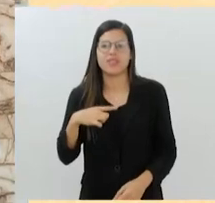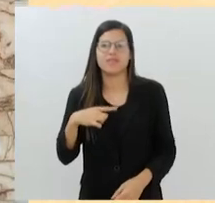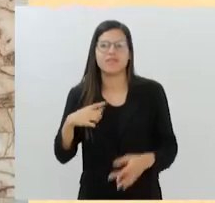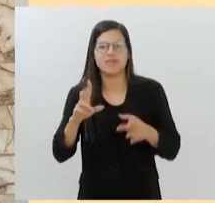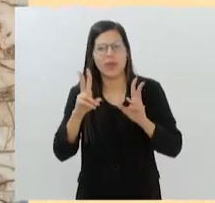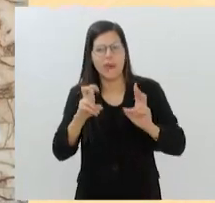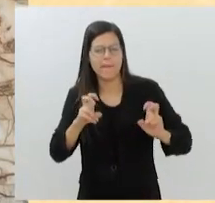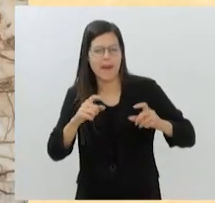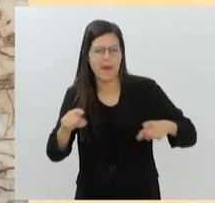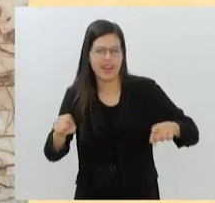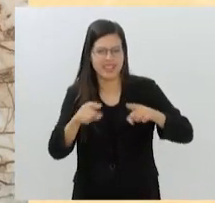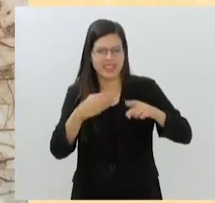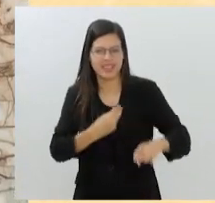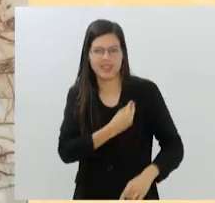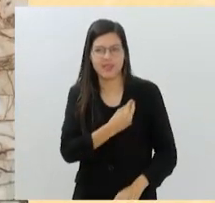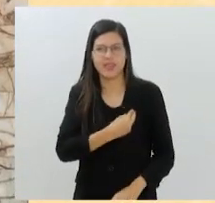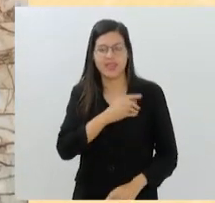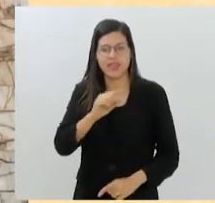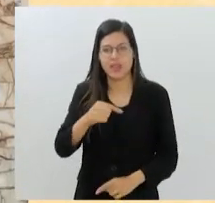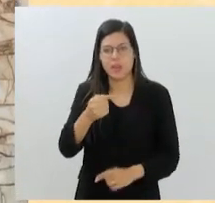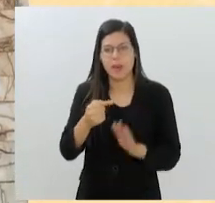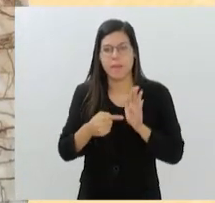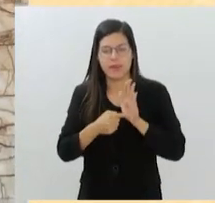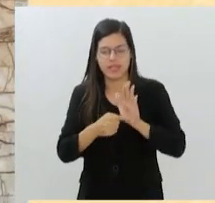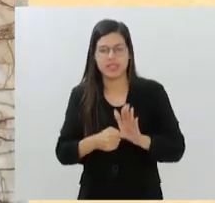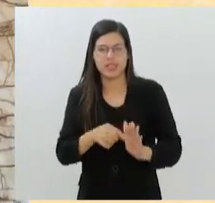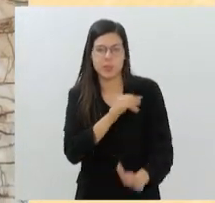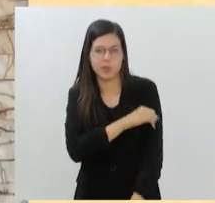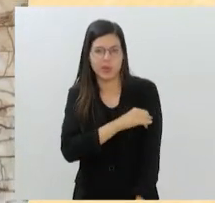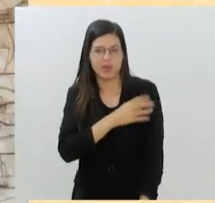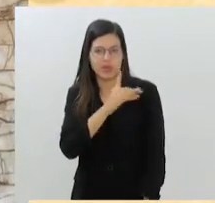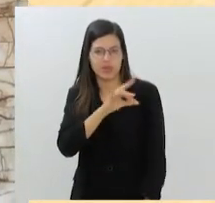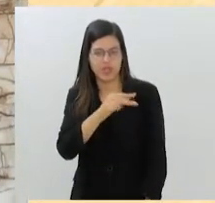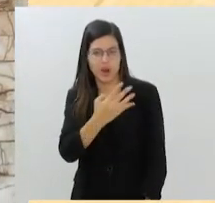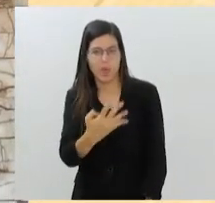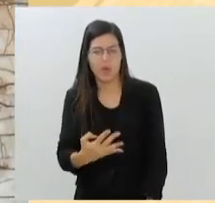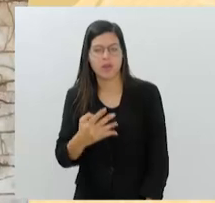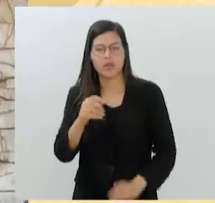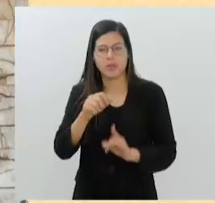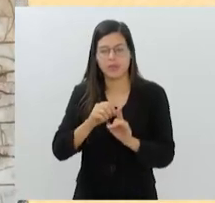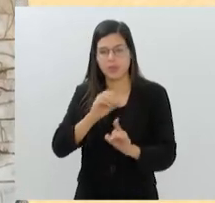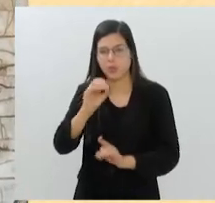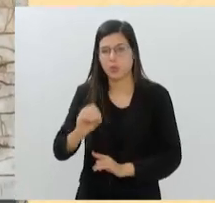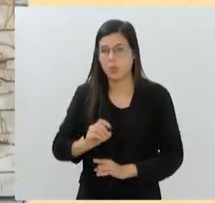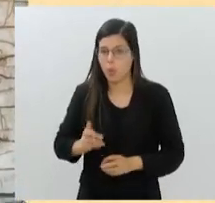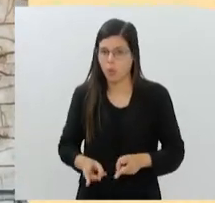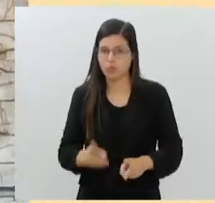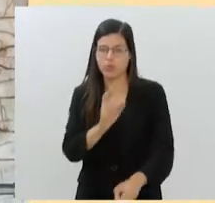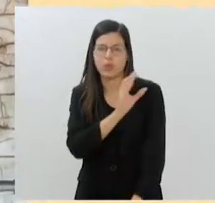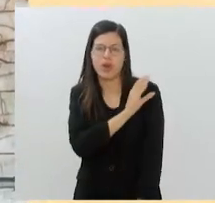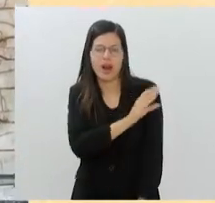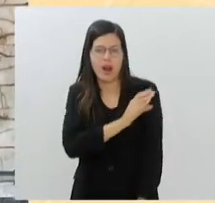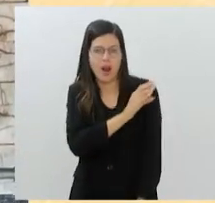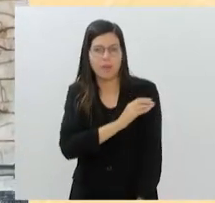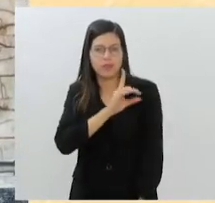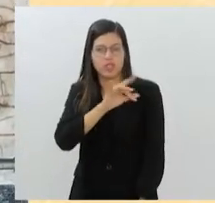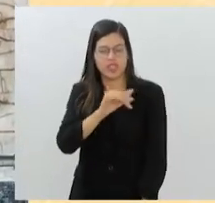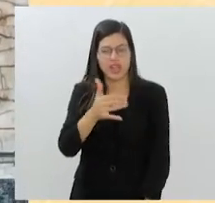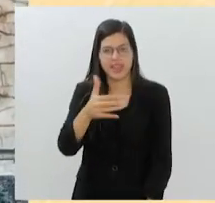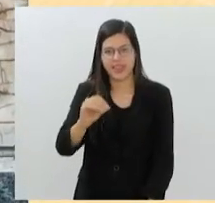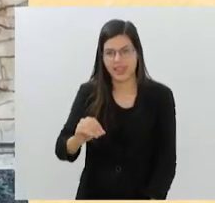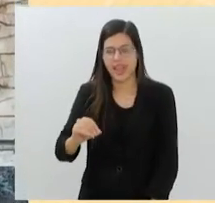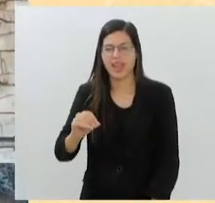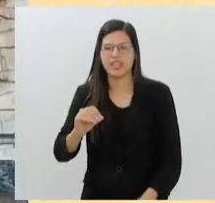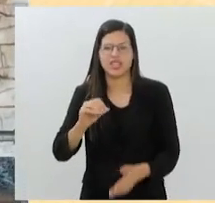que, depois da apresentação no Rio, no dia 4 de outubro, continua em Campos dos Goitacazes, no dia 10 de outubro, na Arena